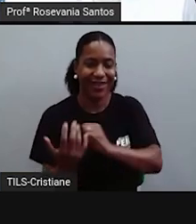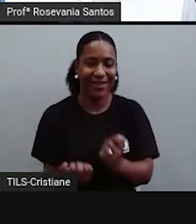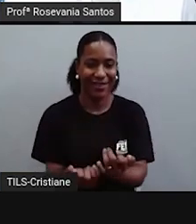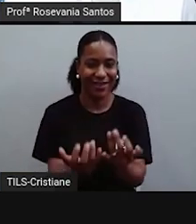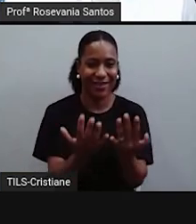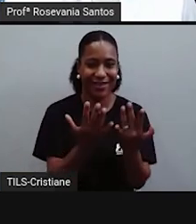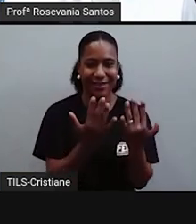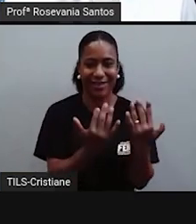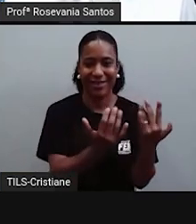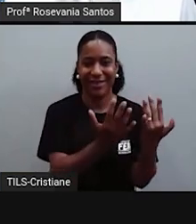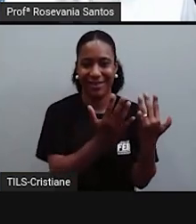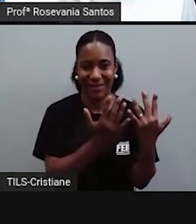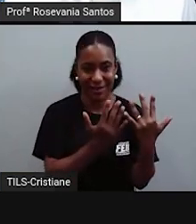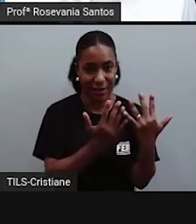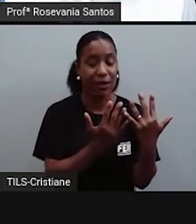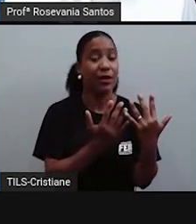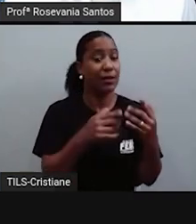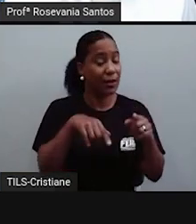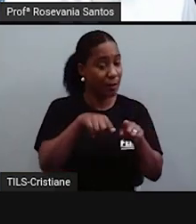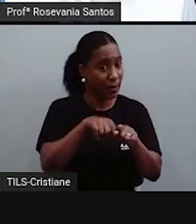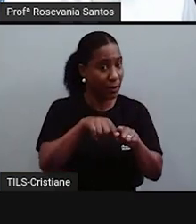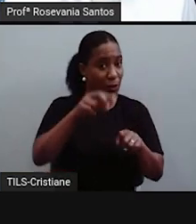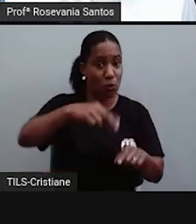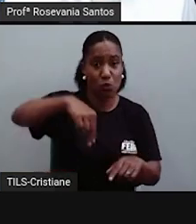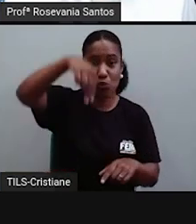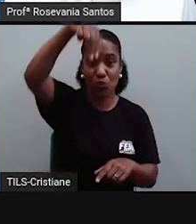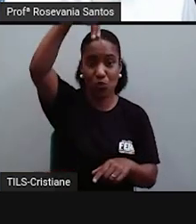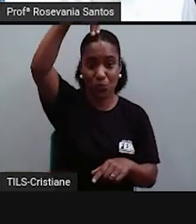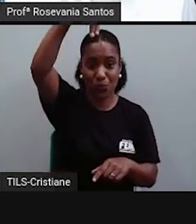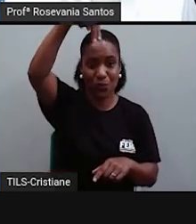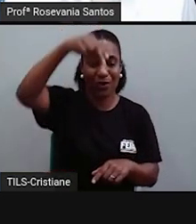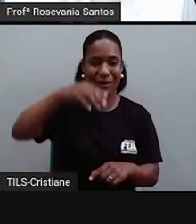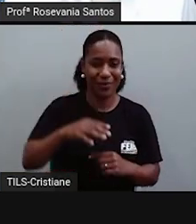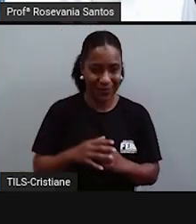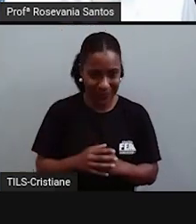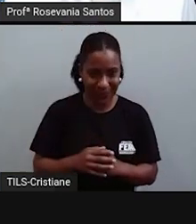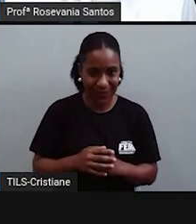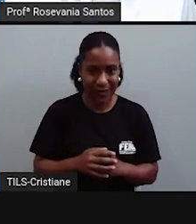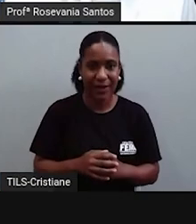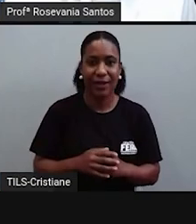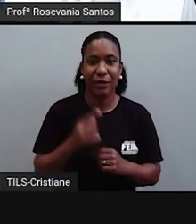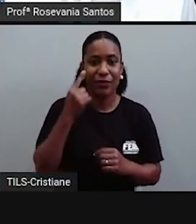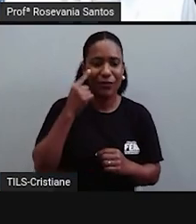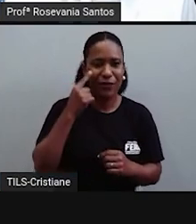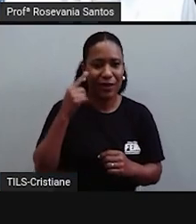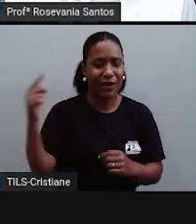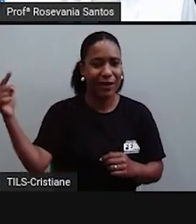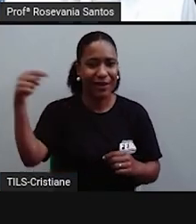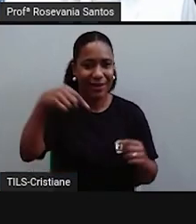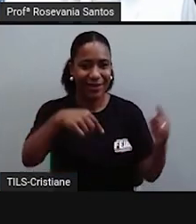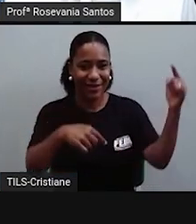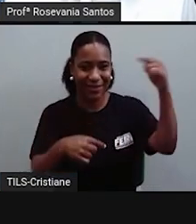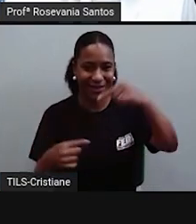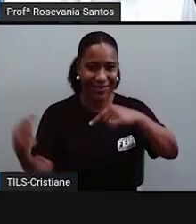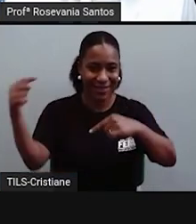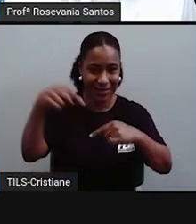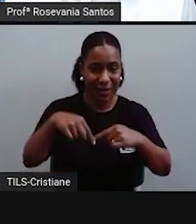para a região Norte. Então, vocês percebam que essas setinhas, a gente entrevia